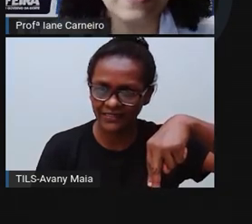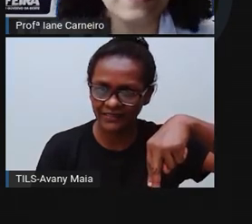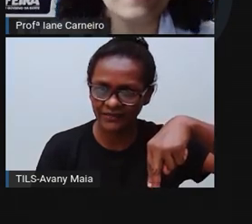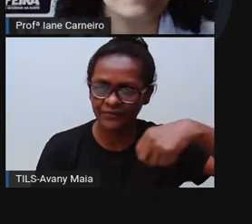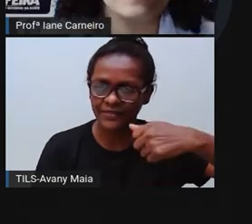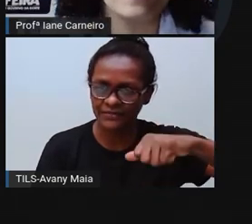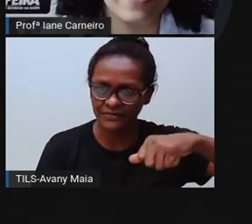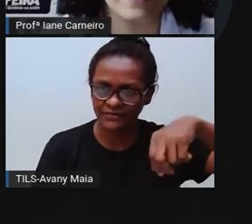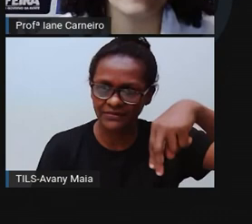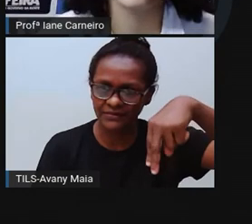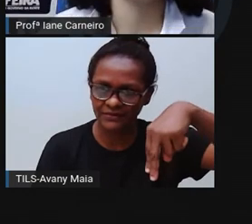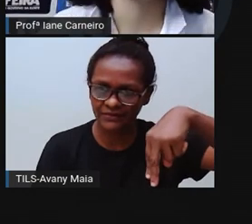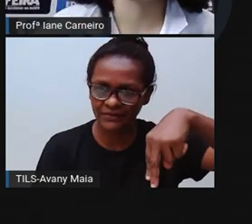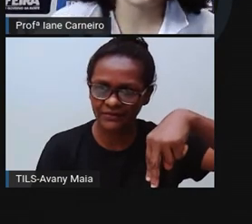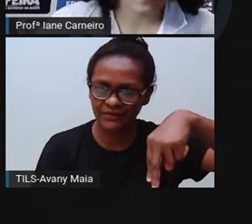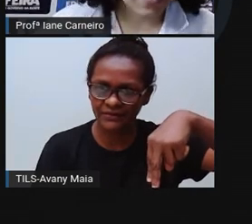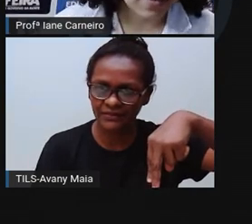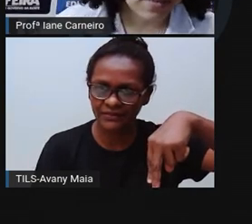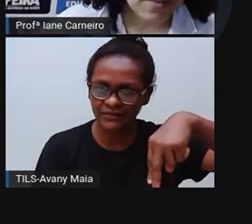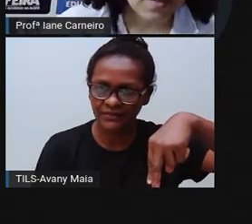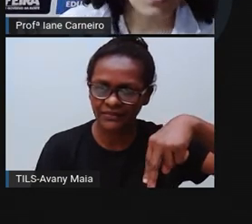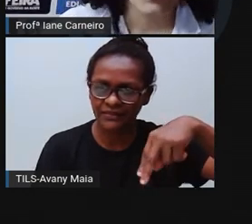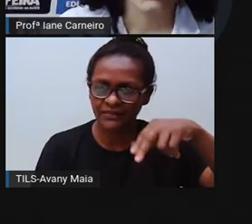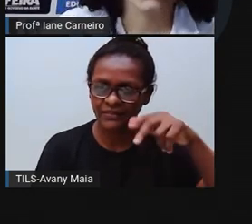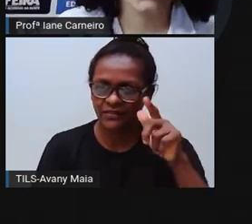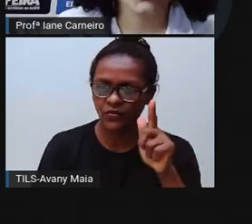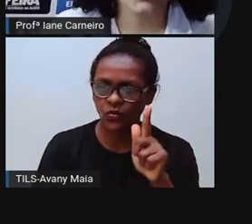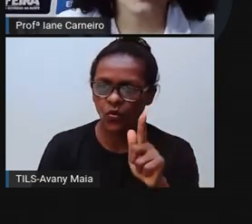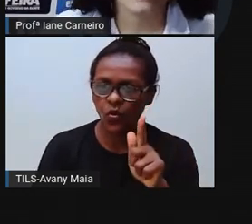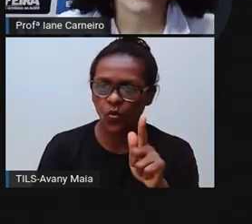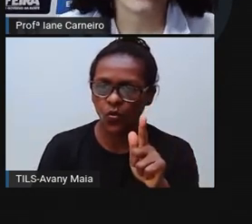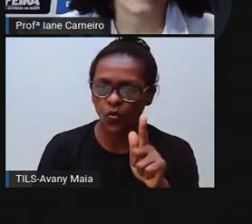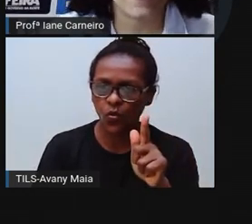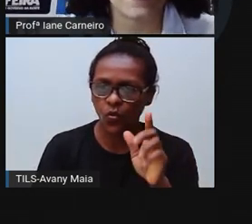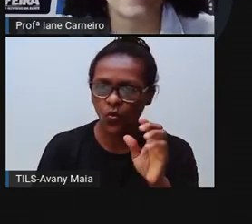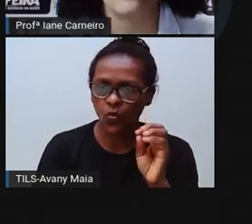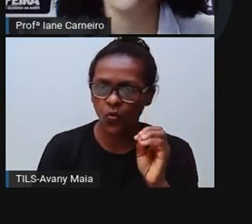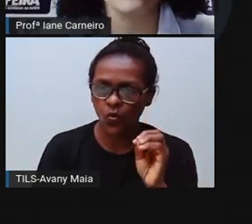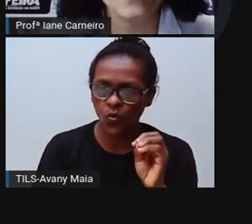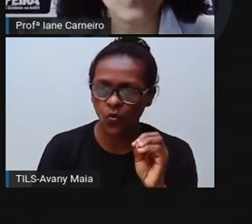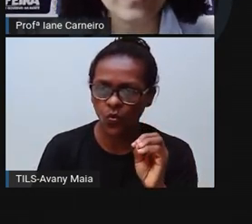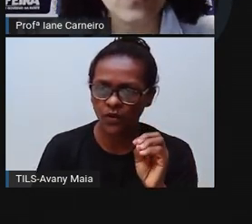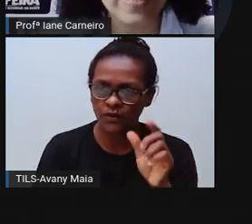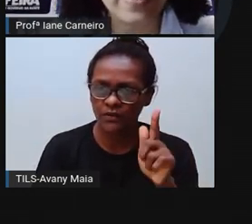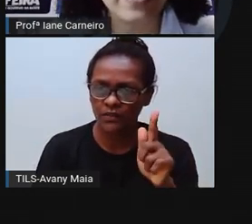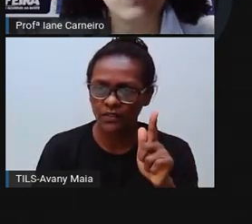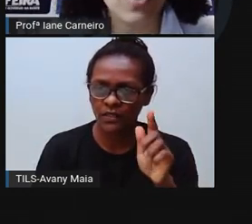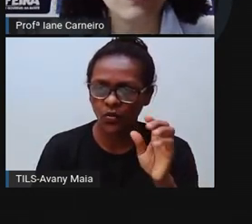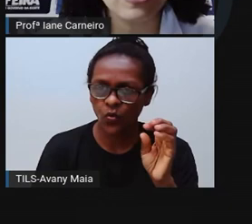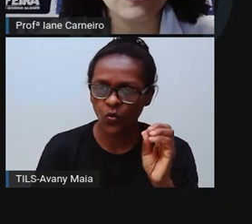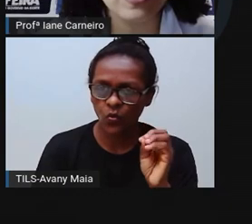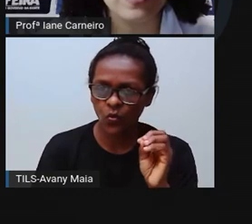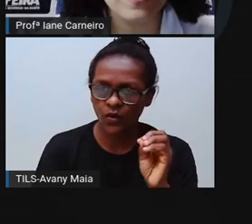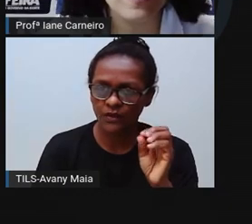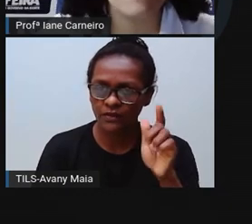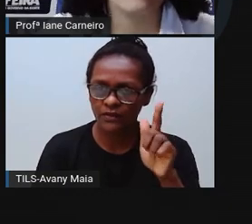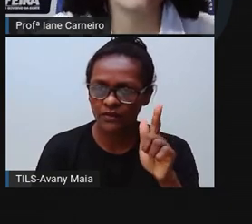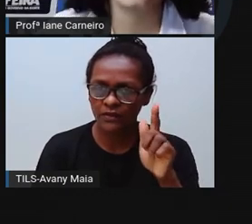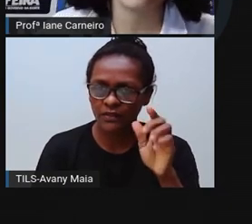letra Nê. Gan. Go. Ra. A mesma coisa do carrinho, ó gente.